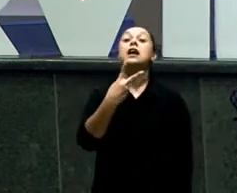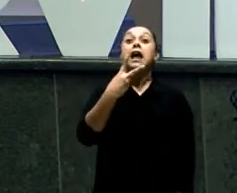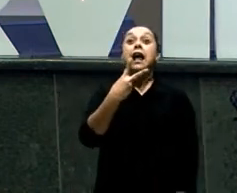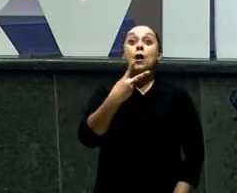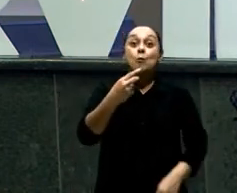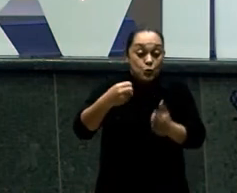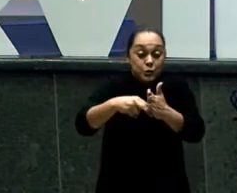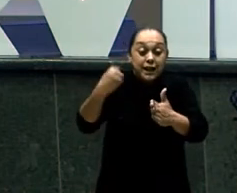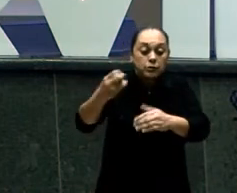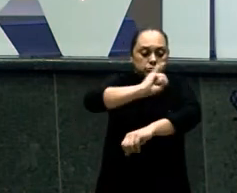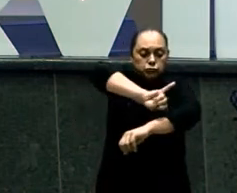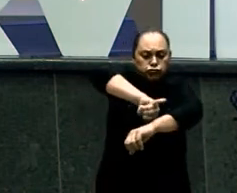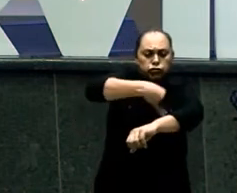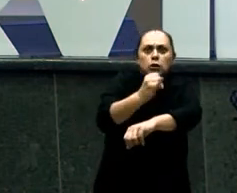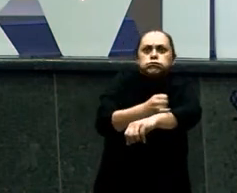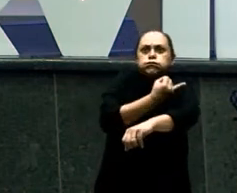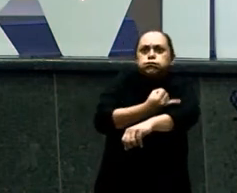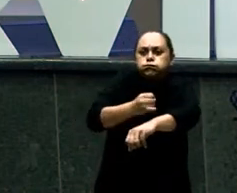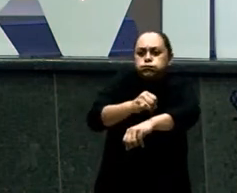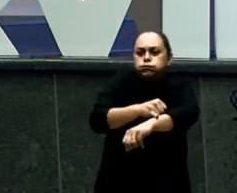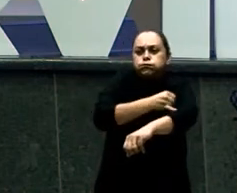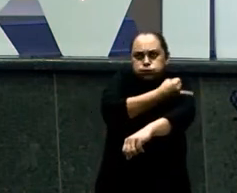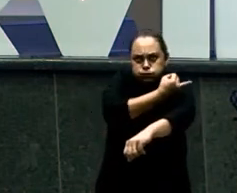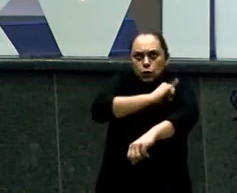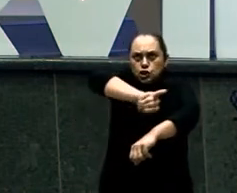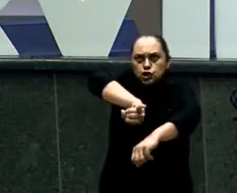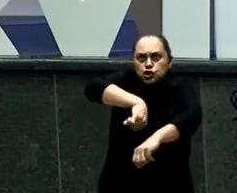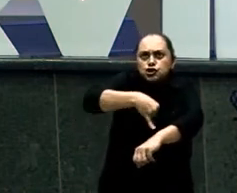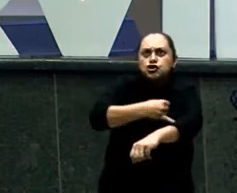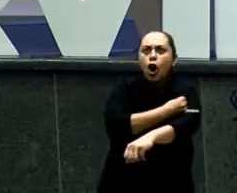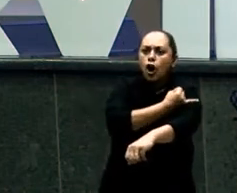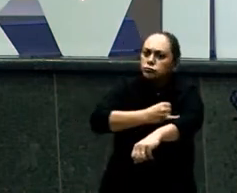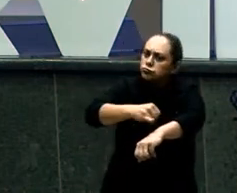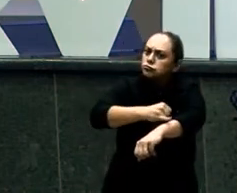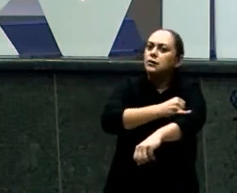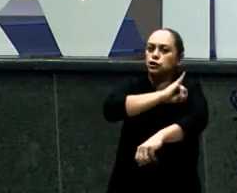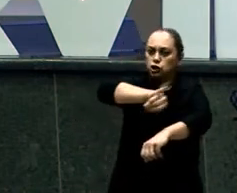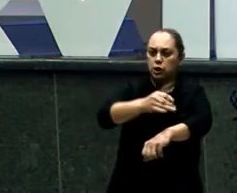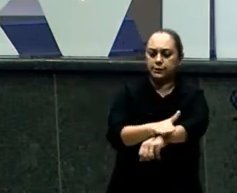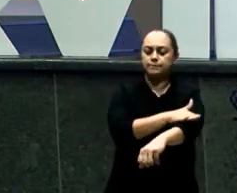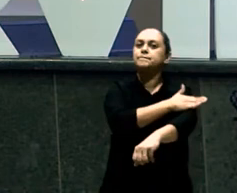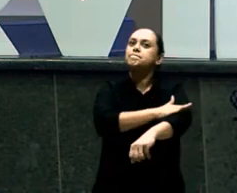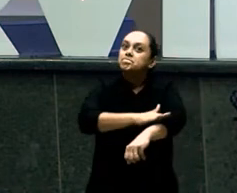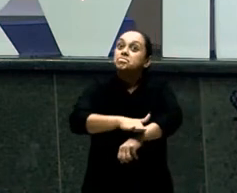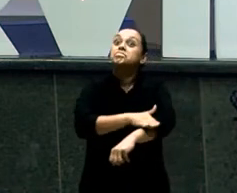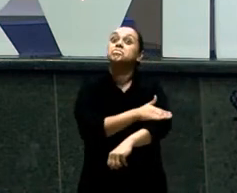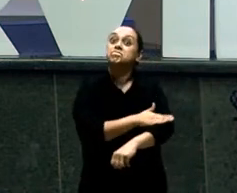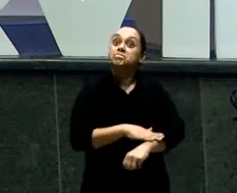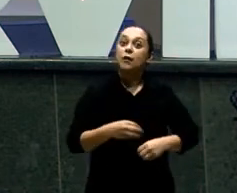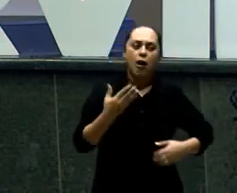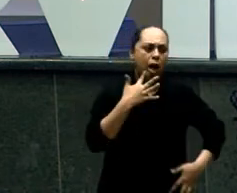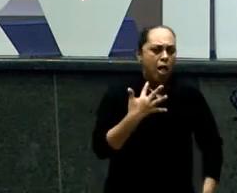calcanhar Do irmão E nasce Os dois Pensa na festa Pensa na alegria